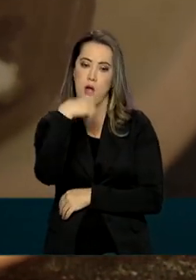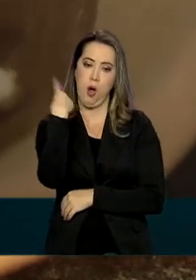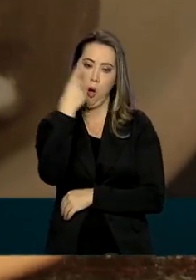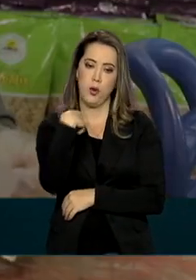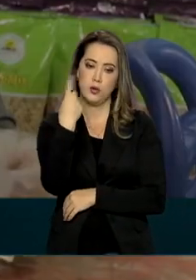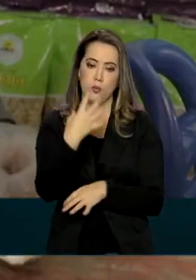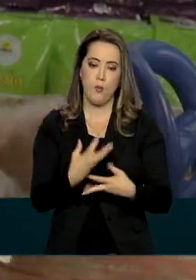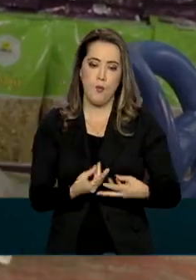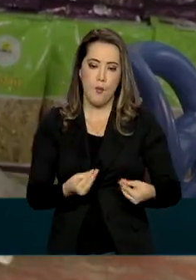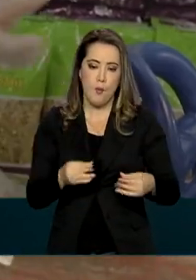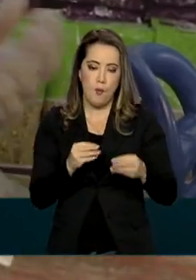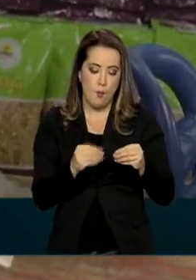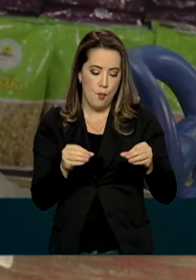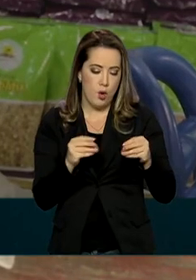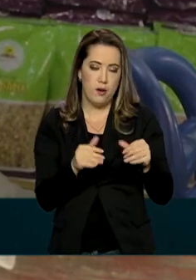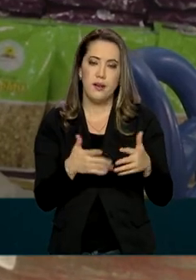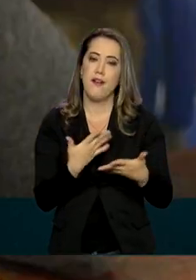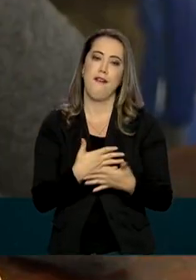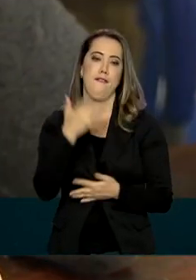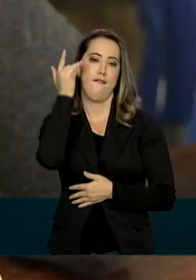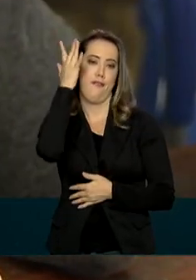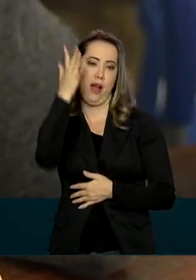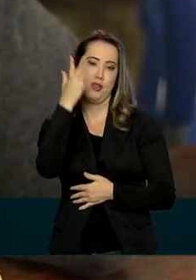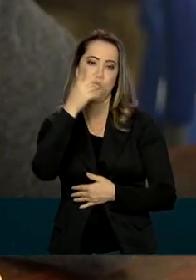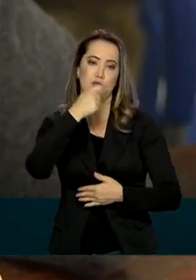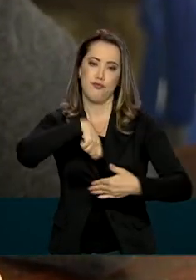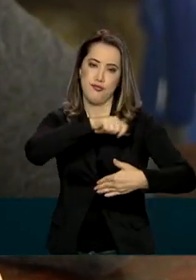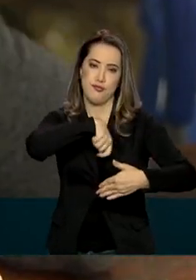Ele fica macio e mais fácil de cozinhar.